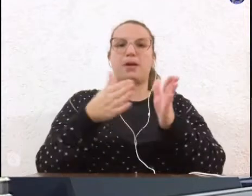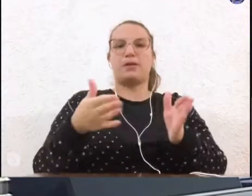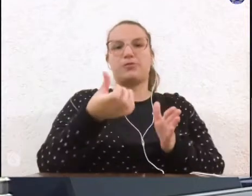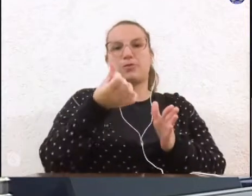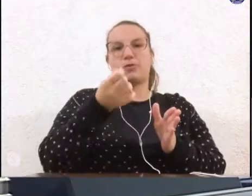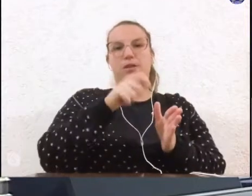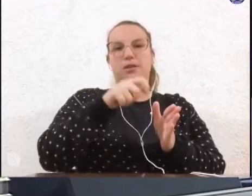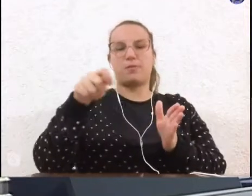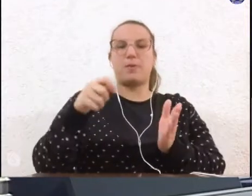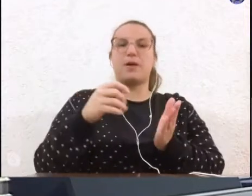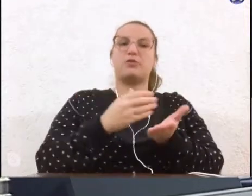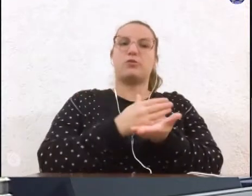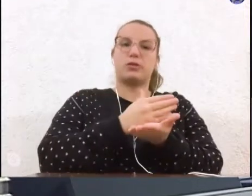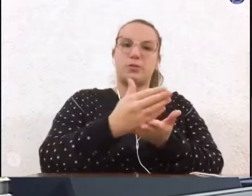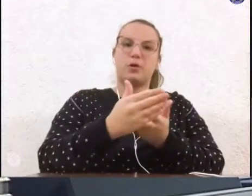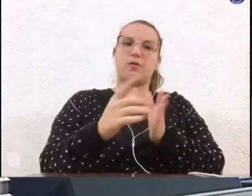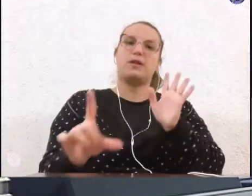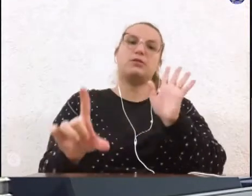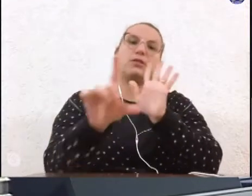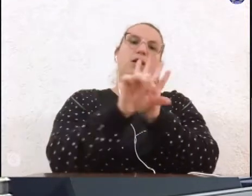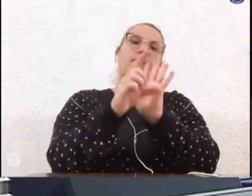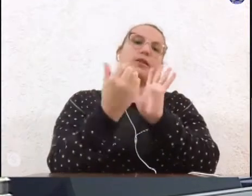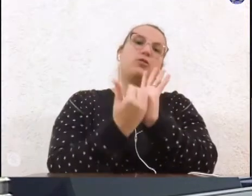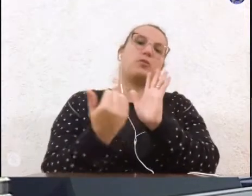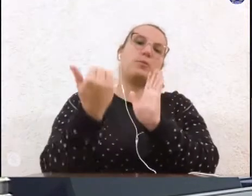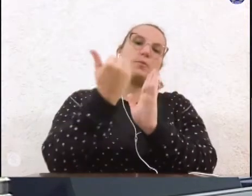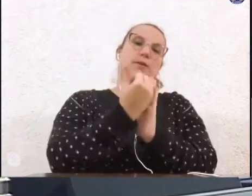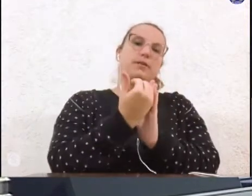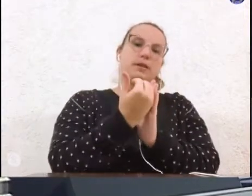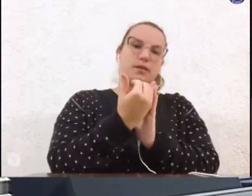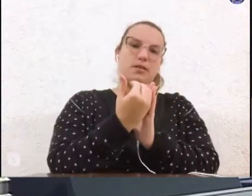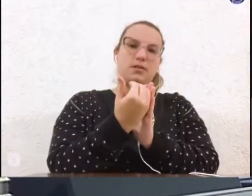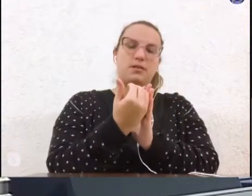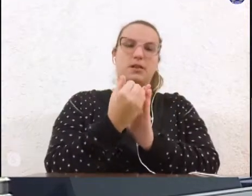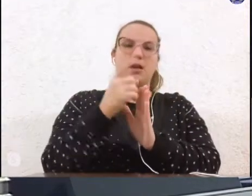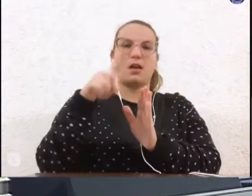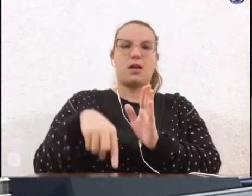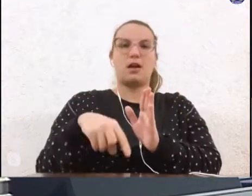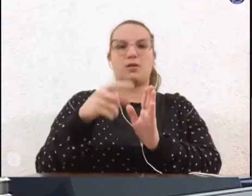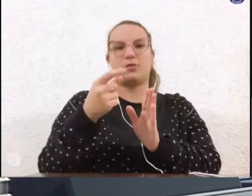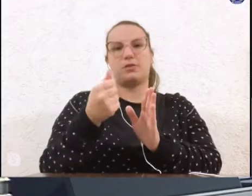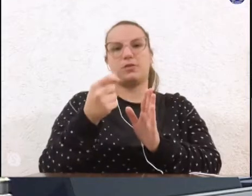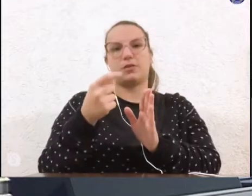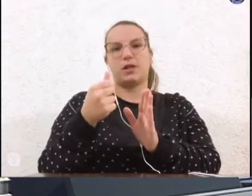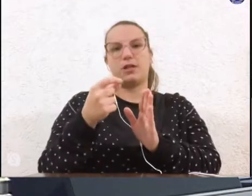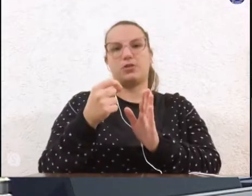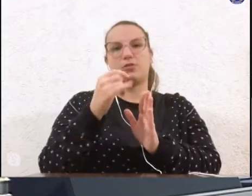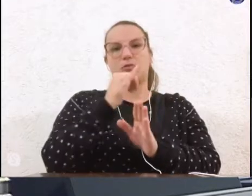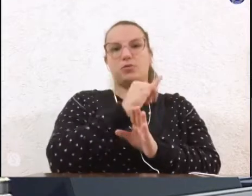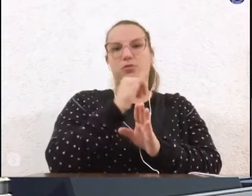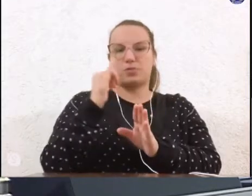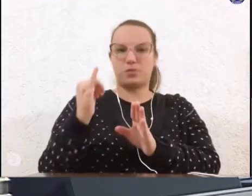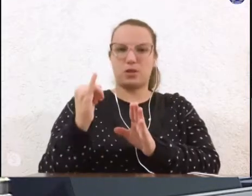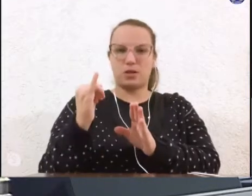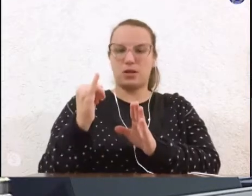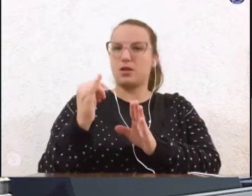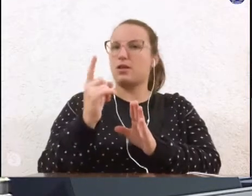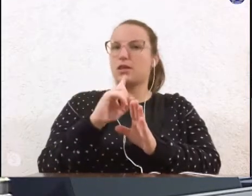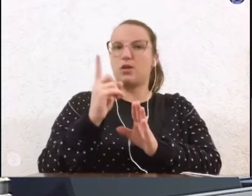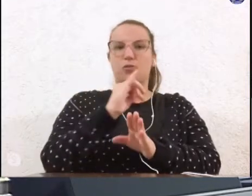aprovação da Lei Complementar, com relação aos créditos tributários e não tributários